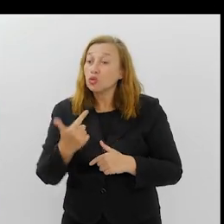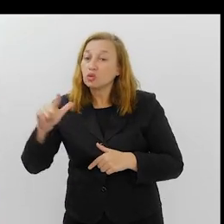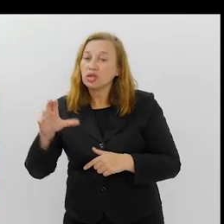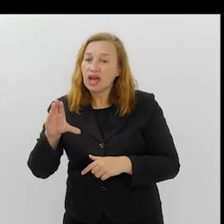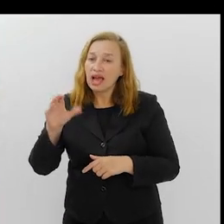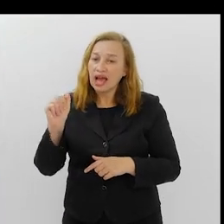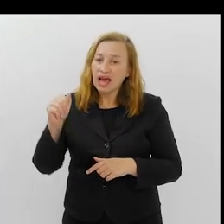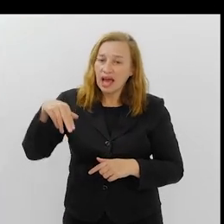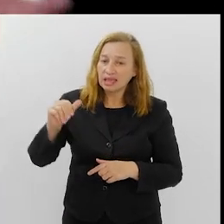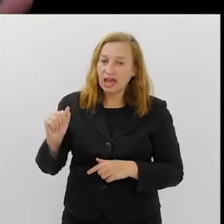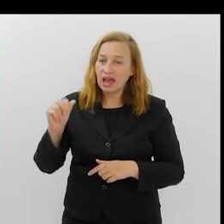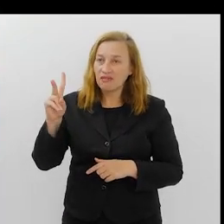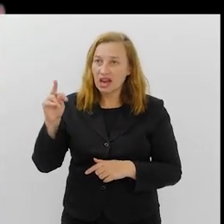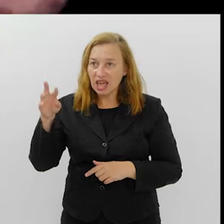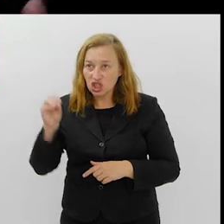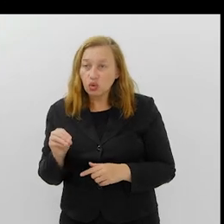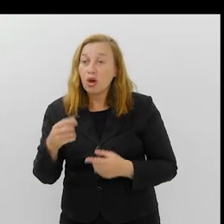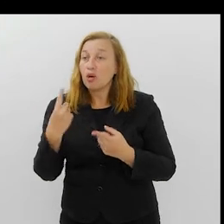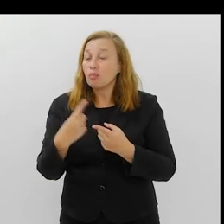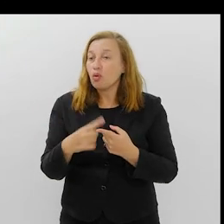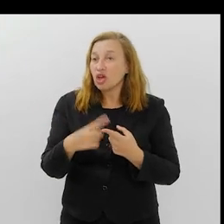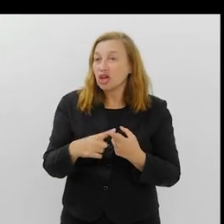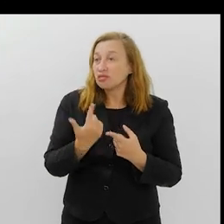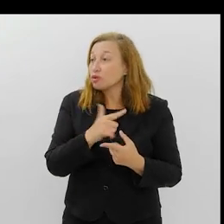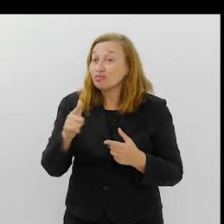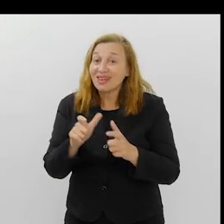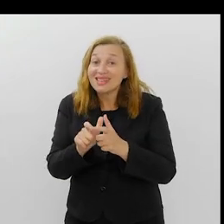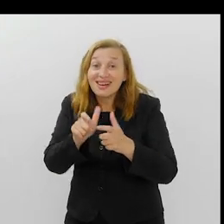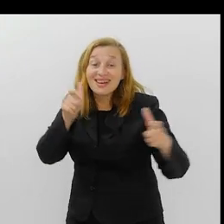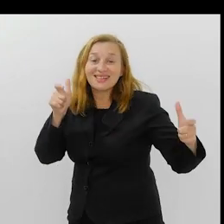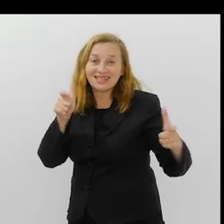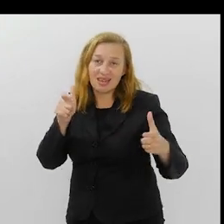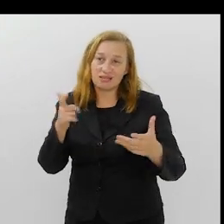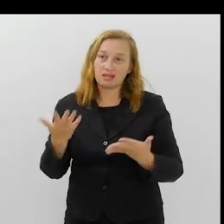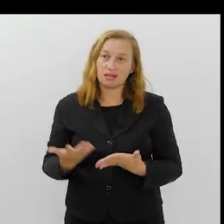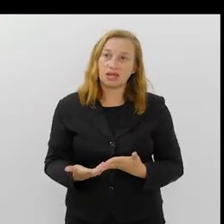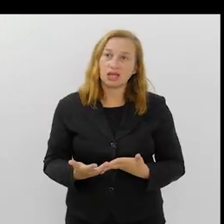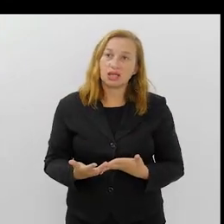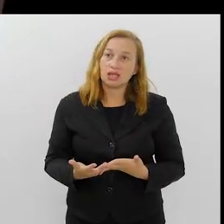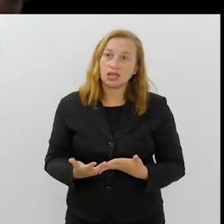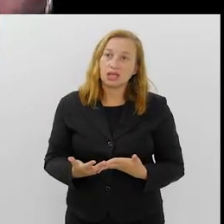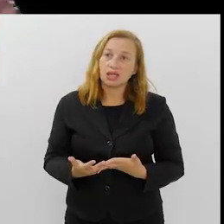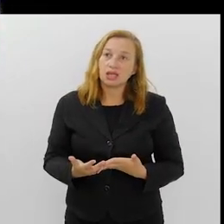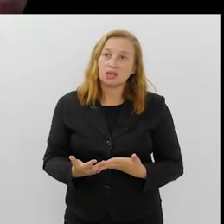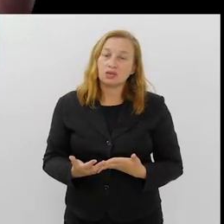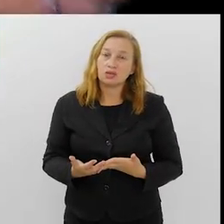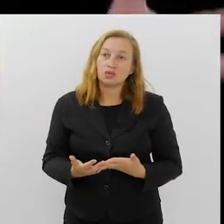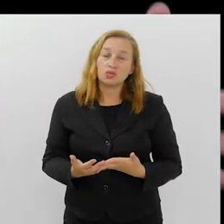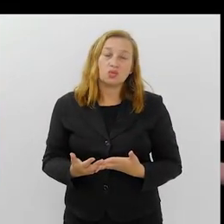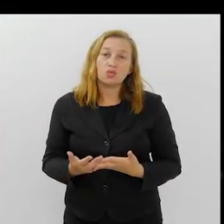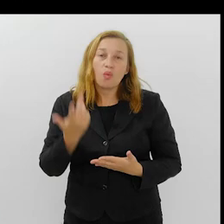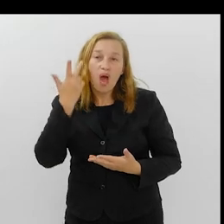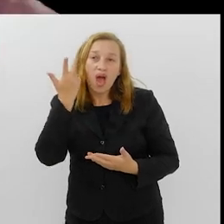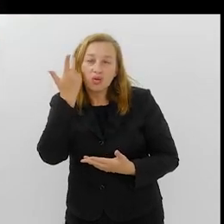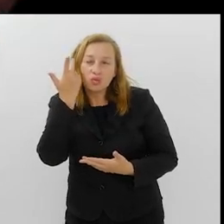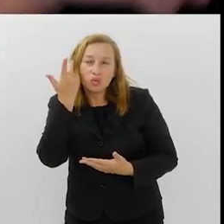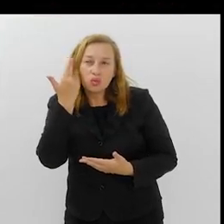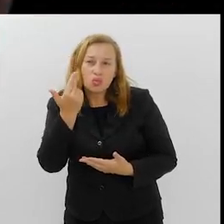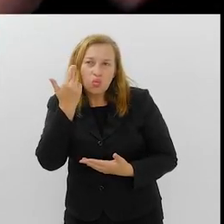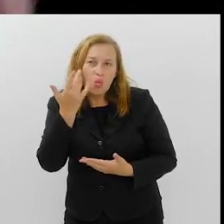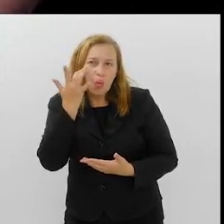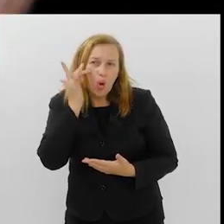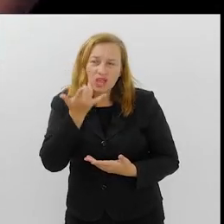os outros carnavalescos, porque também a gente não tem essa dimensão. A gente normaliza isso. Então,